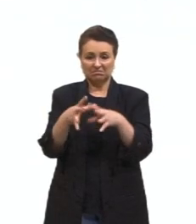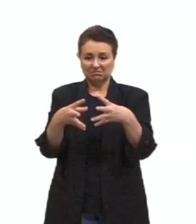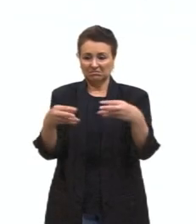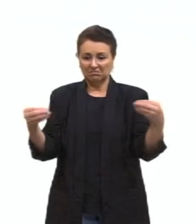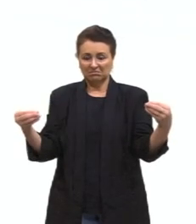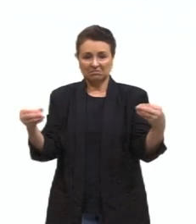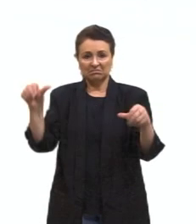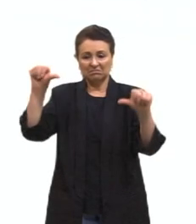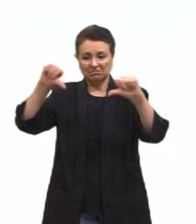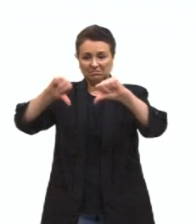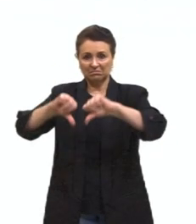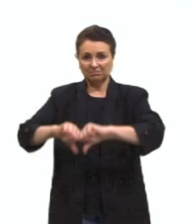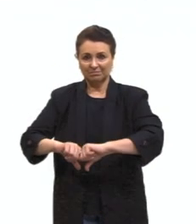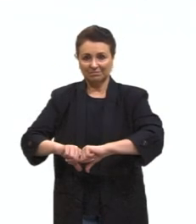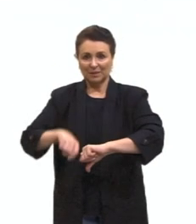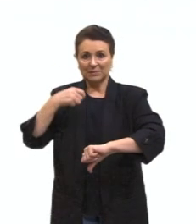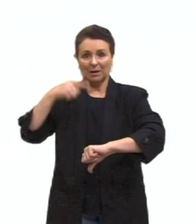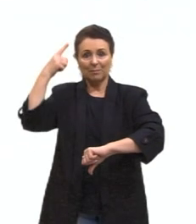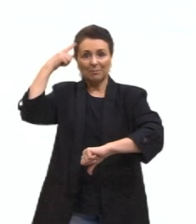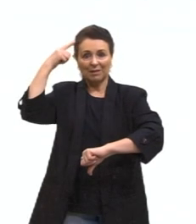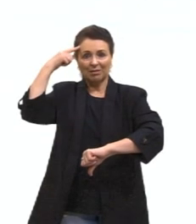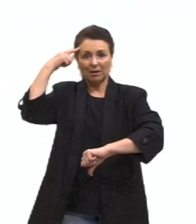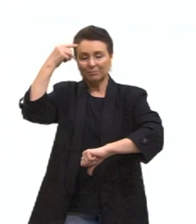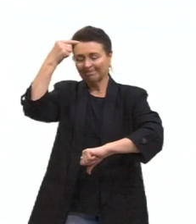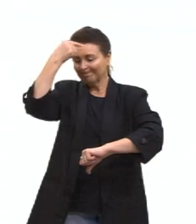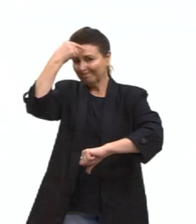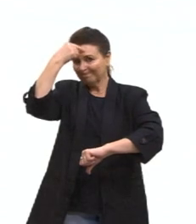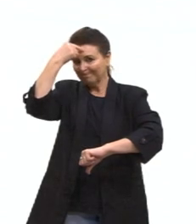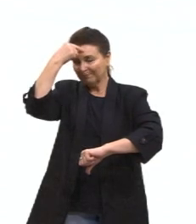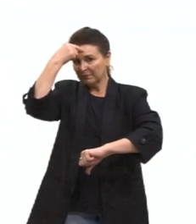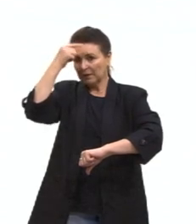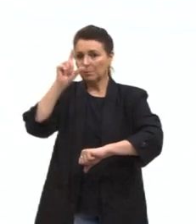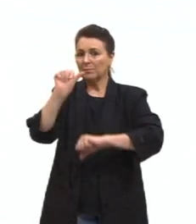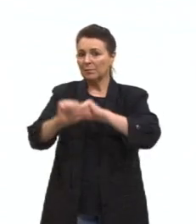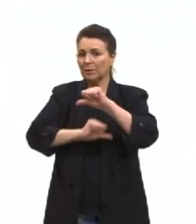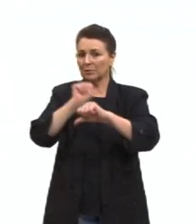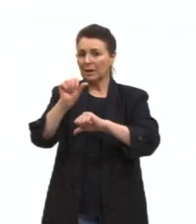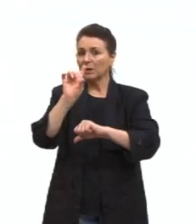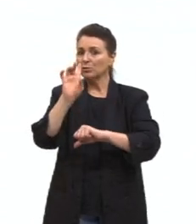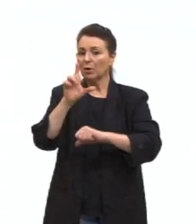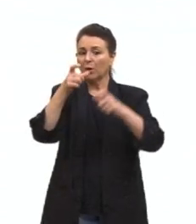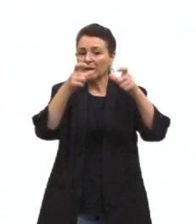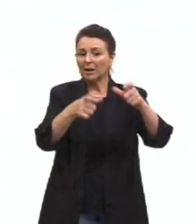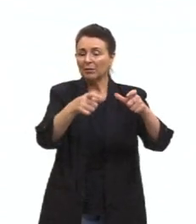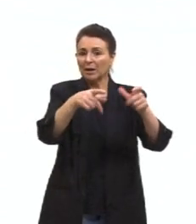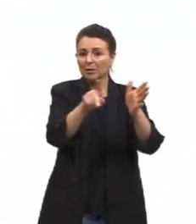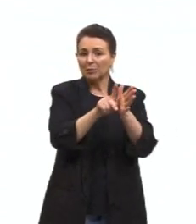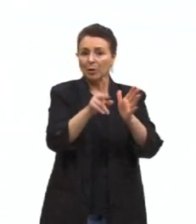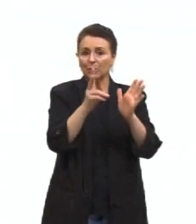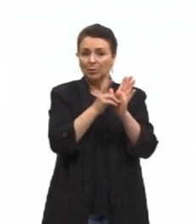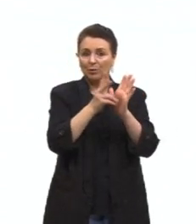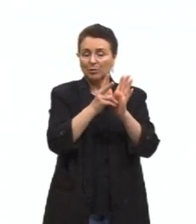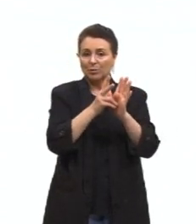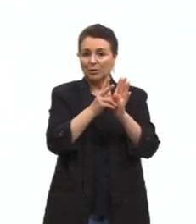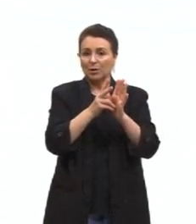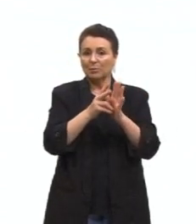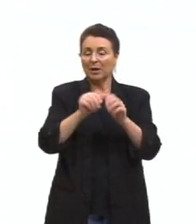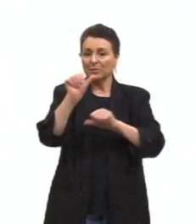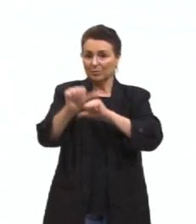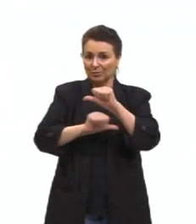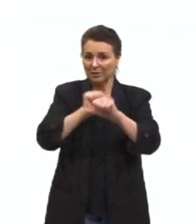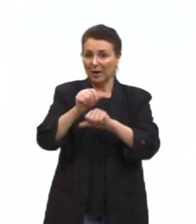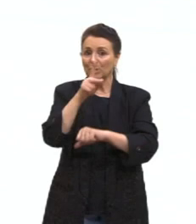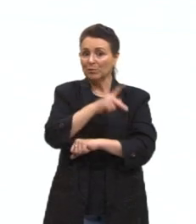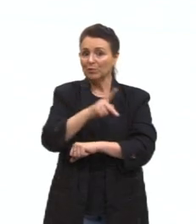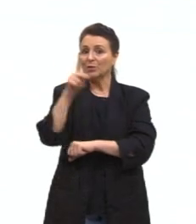a mentalidade para preservar mais, não só a reserva indígena, mas, hoje em dia, como o Douglas falou muito bem, e como mostro um pouquinho no